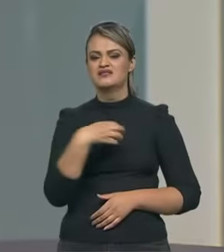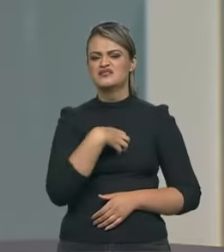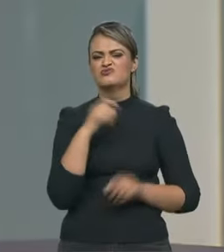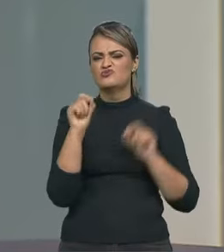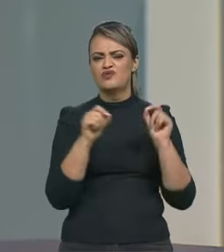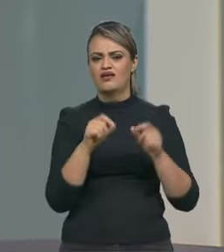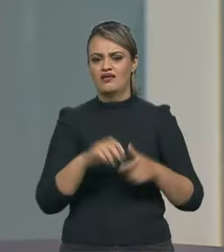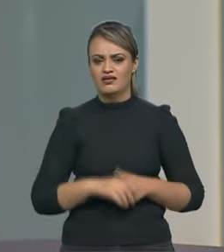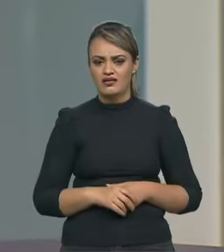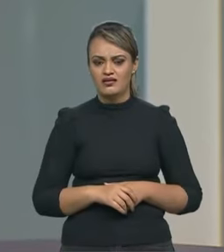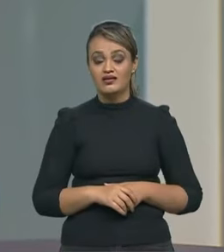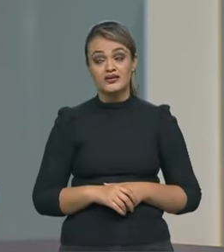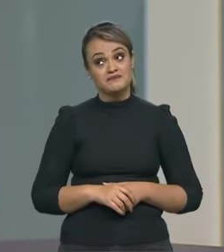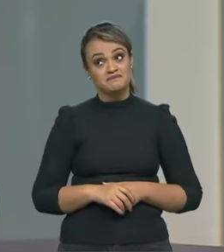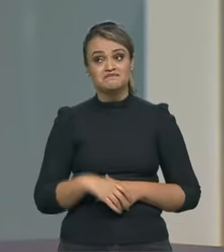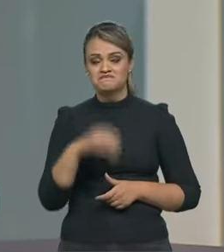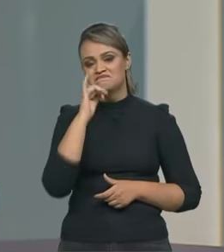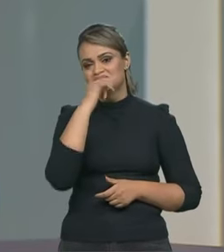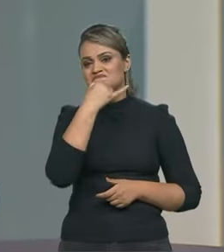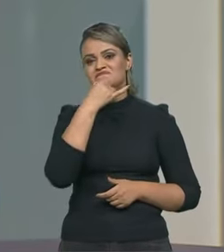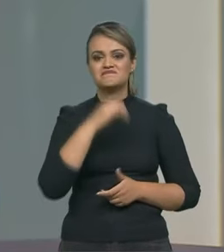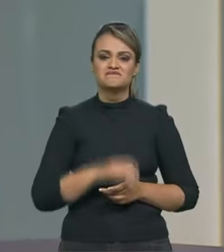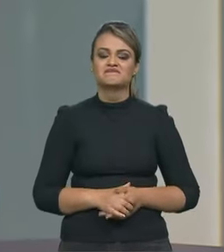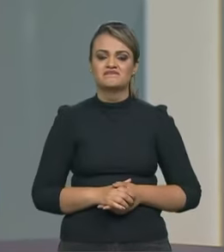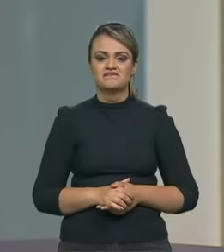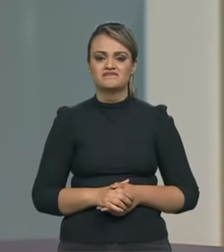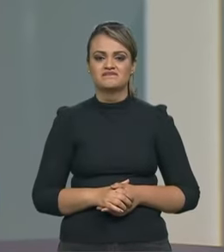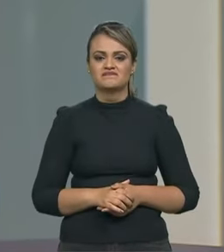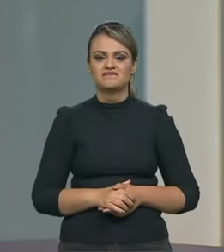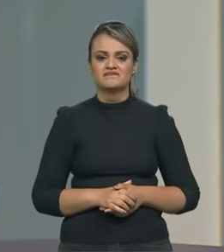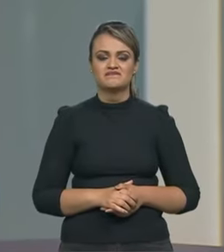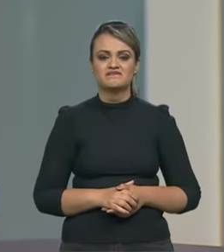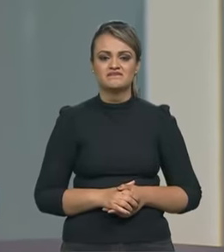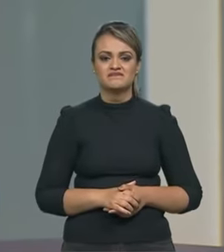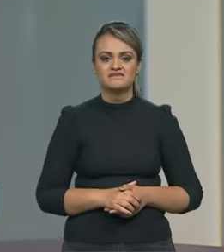é triste não há dúvida que sabe